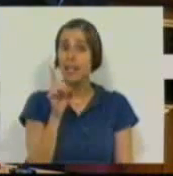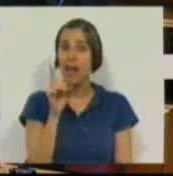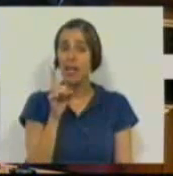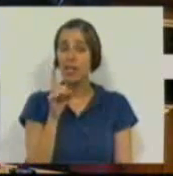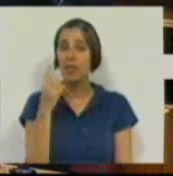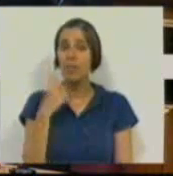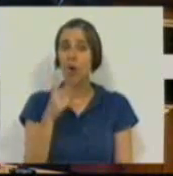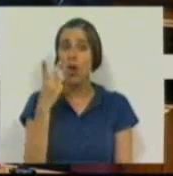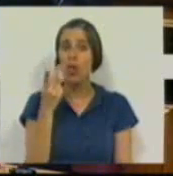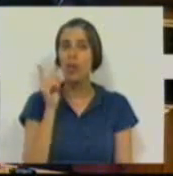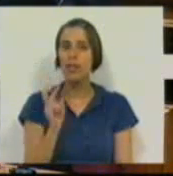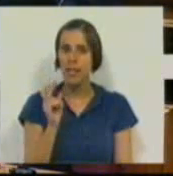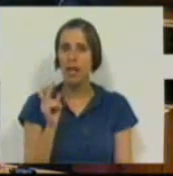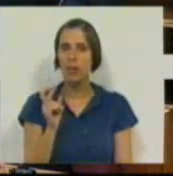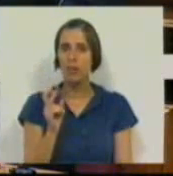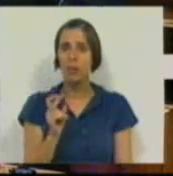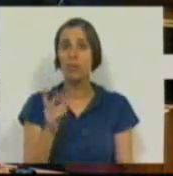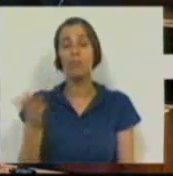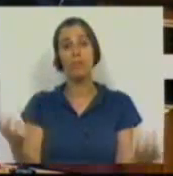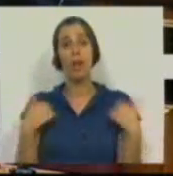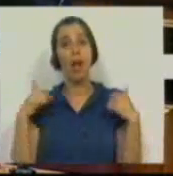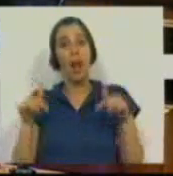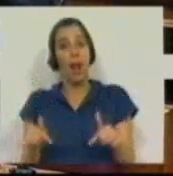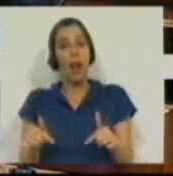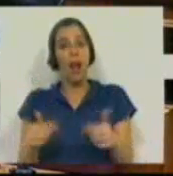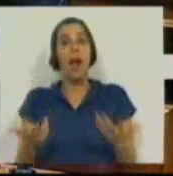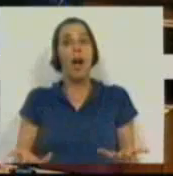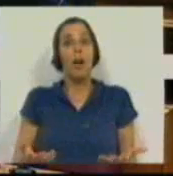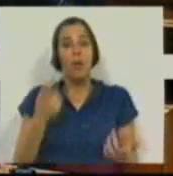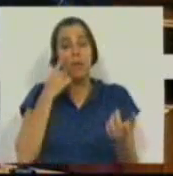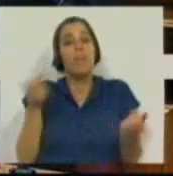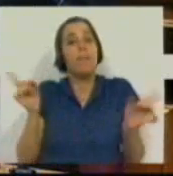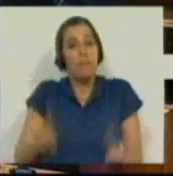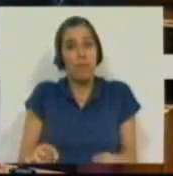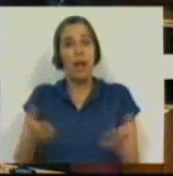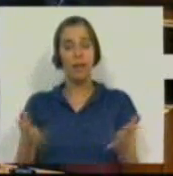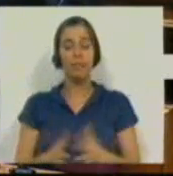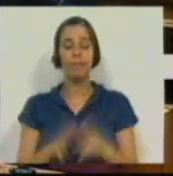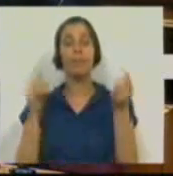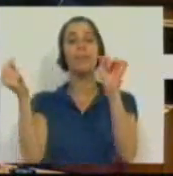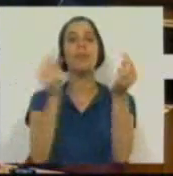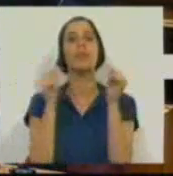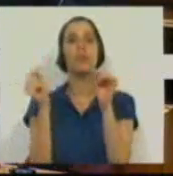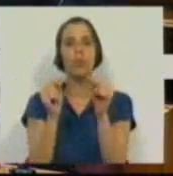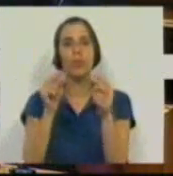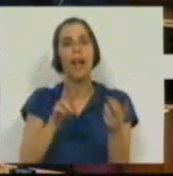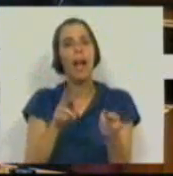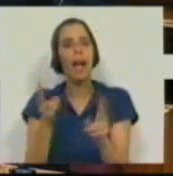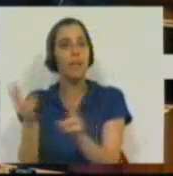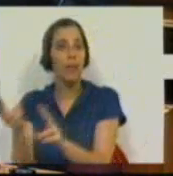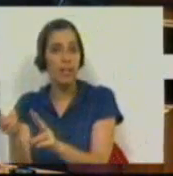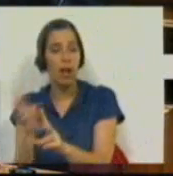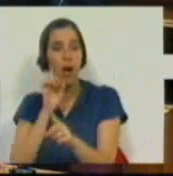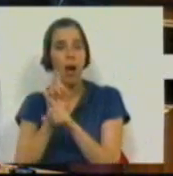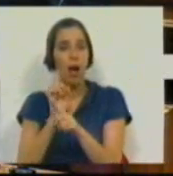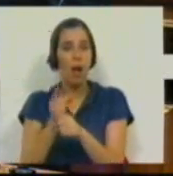em apenas dois anos. E estamos aqui, agora, mais uma vez, para discutir a retificação